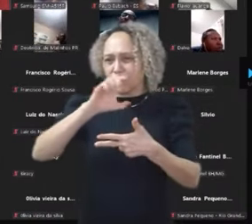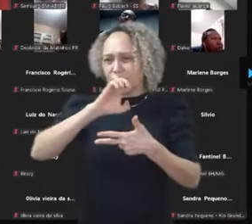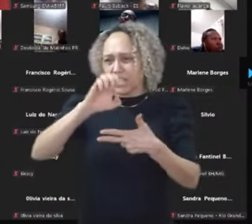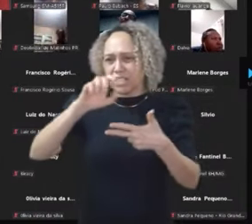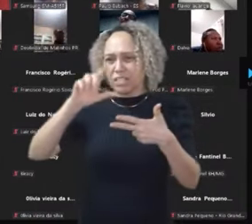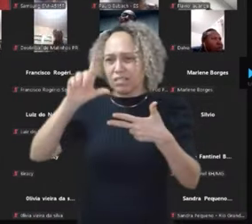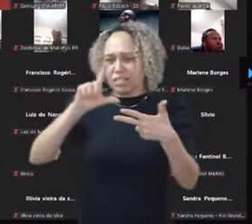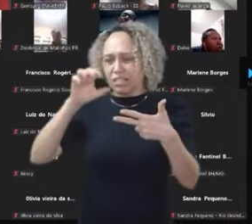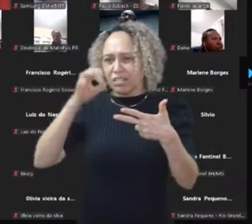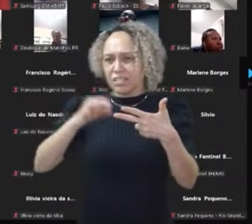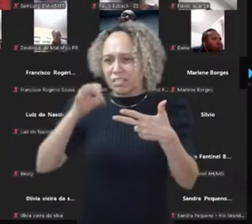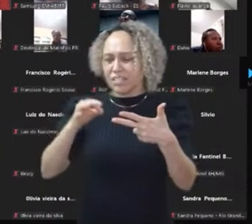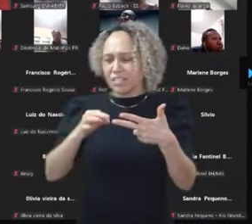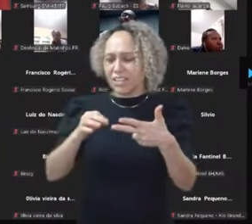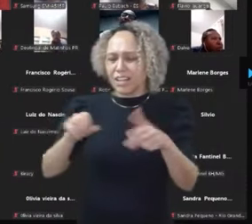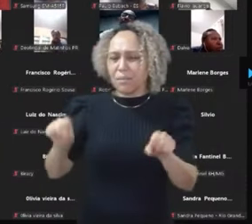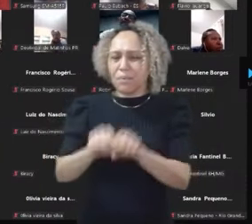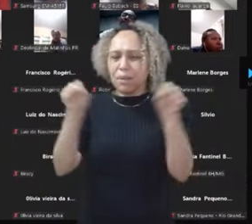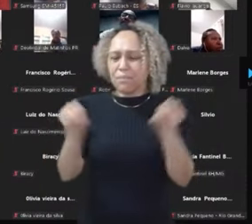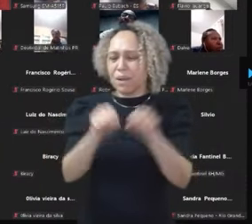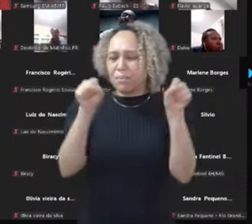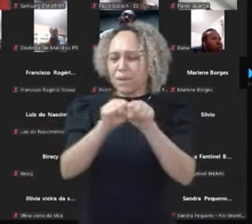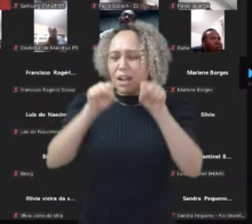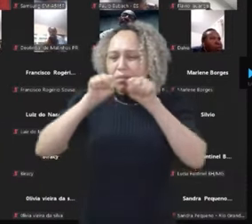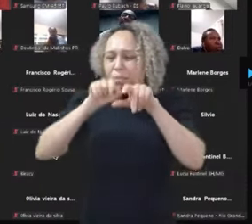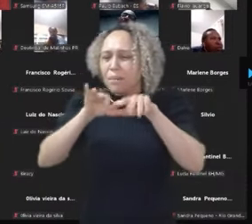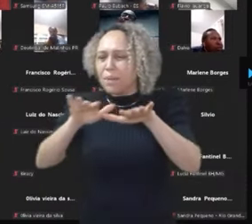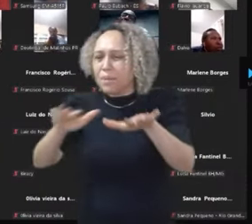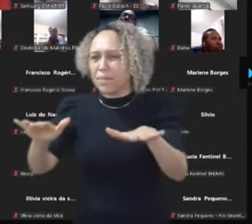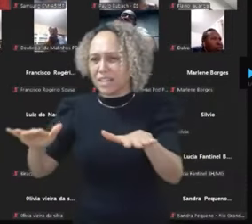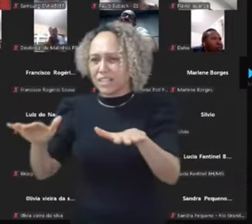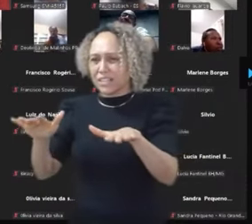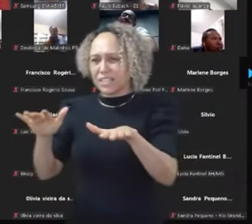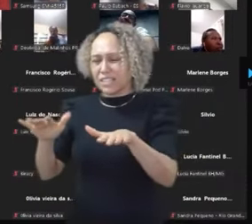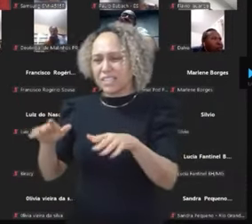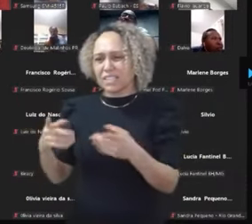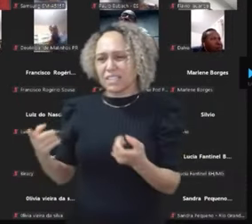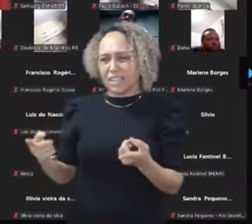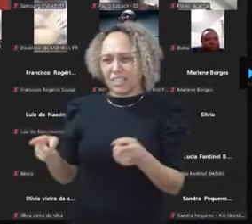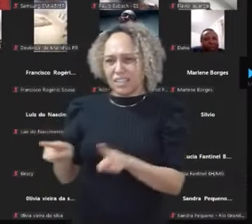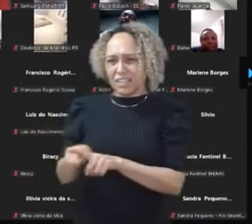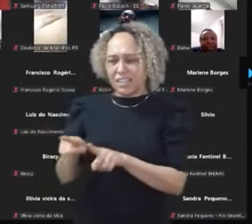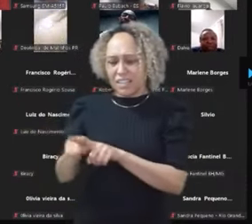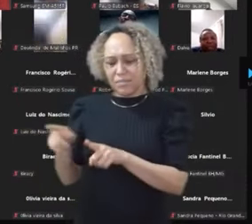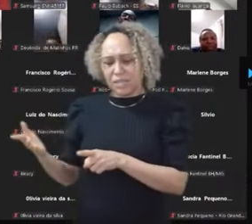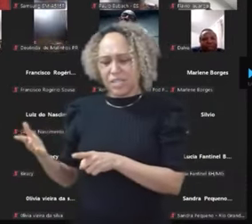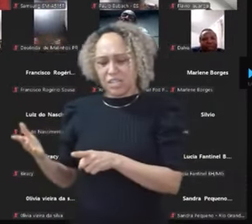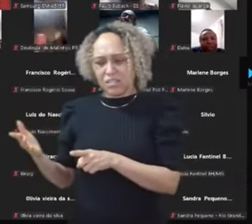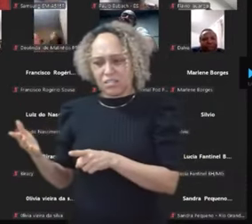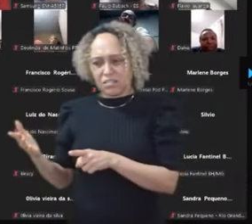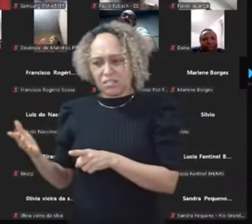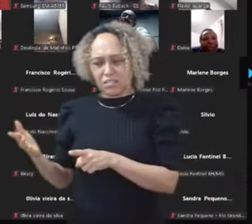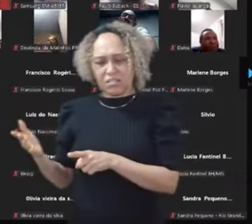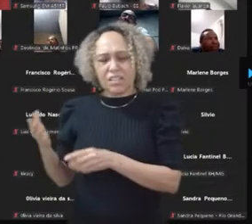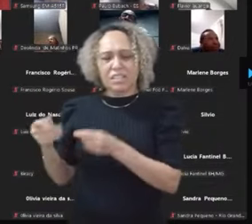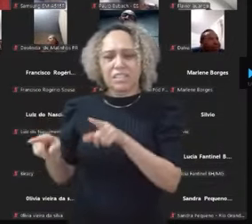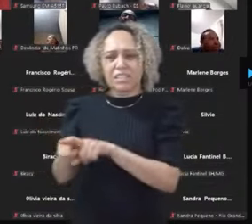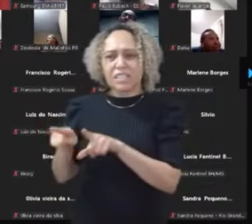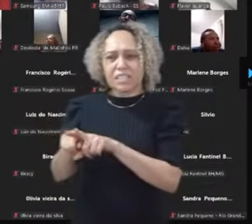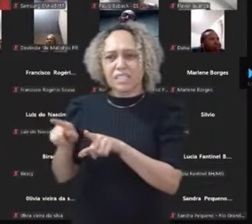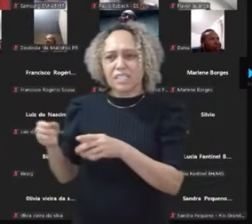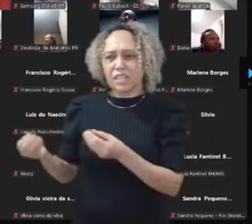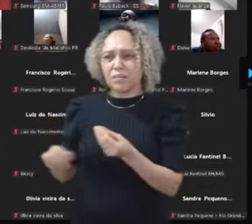só tinham senhorinhas ali com a Bíblia na mão e a bandeira do Brasil na outra. Você fala, pô, ou é um petista infiltrado ou uma senhorinha com uma Bíblia, uma